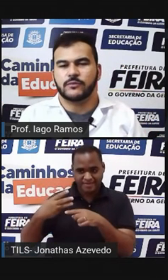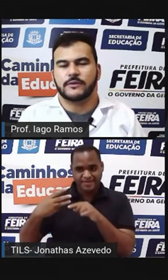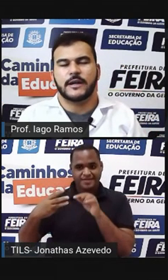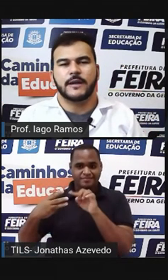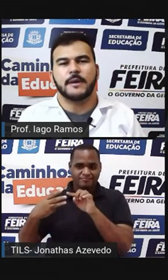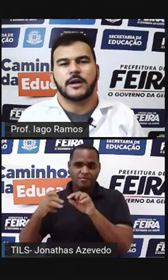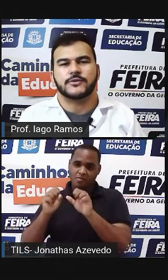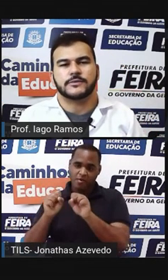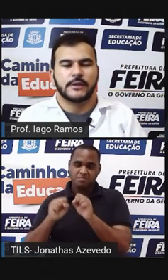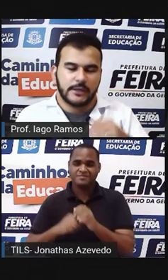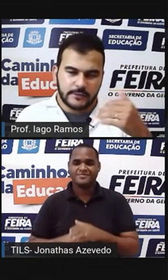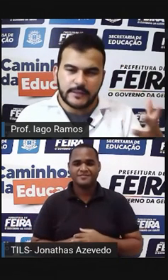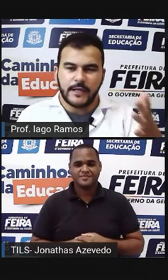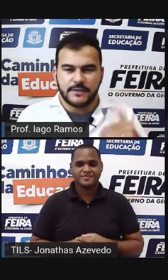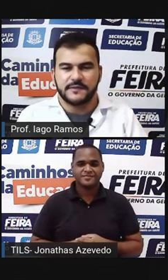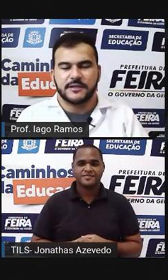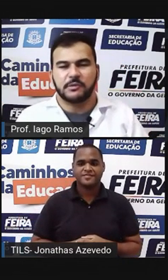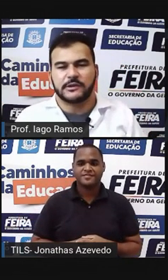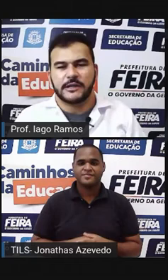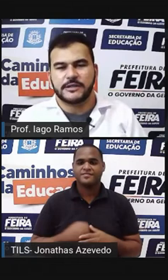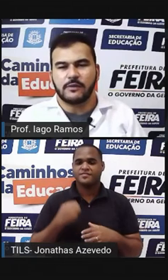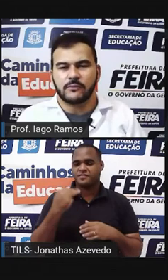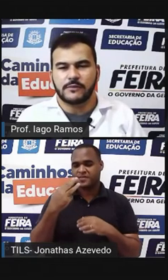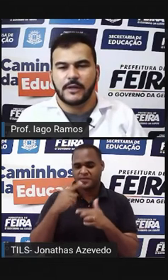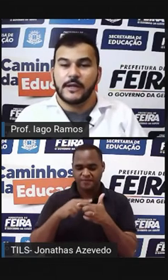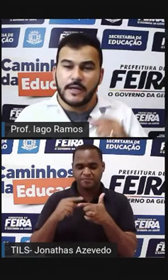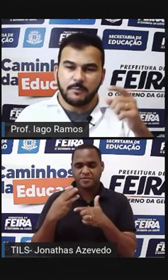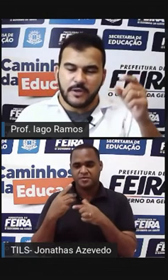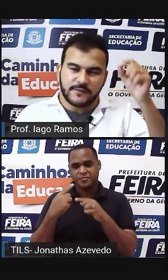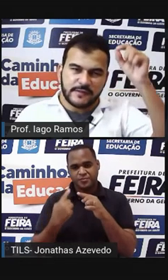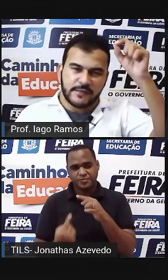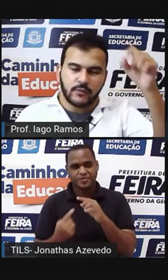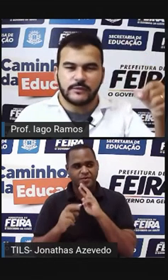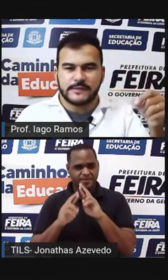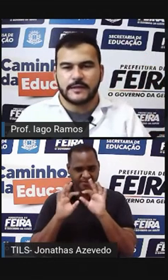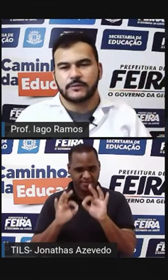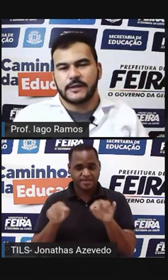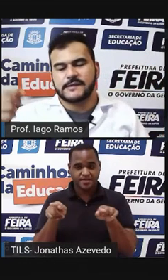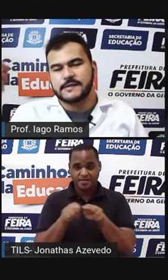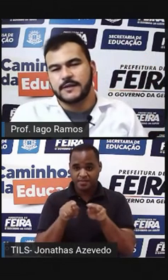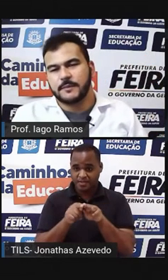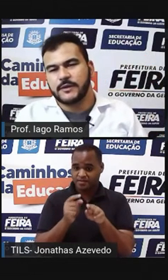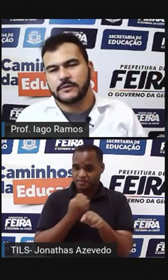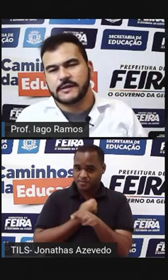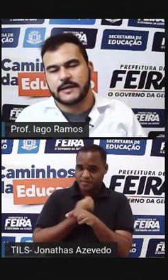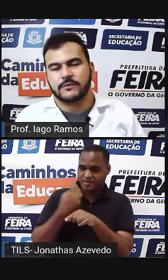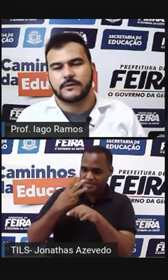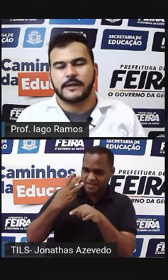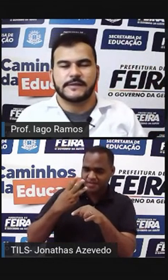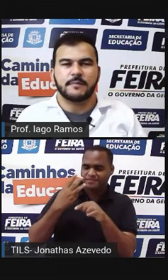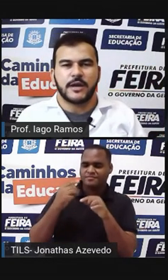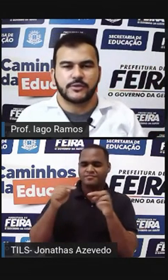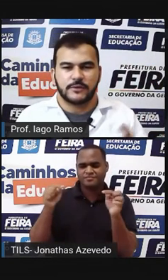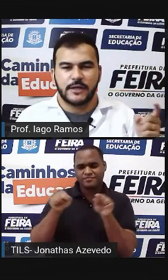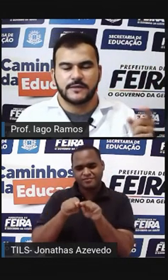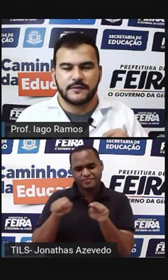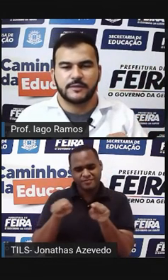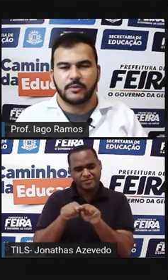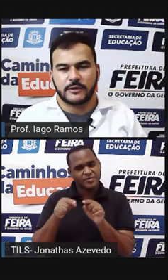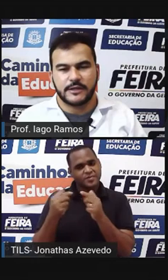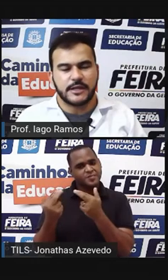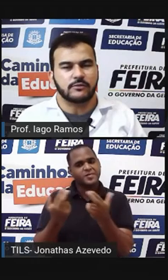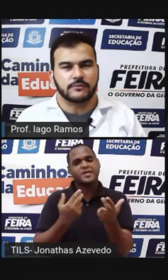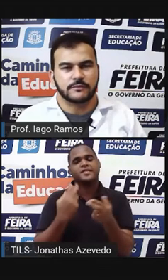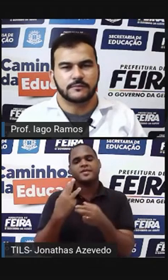pelo segundo 3 lá embaixo 3 dividido por 3 dá 1 E posso fazer com o terceiro 3 em cima E o terceiro 3 embaixo 3